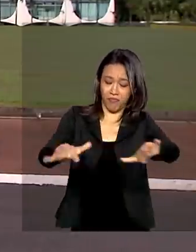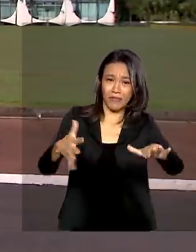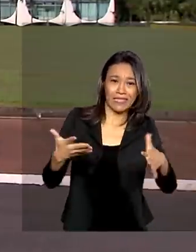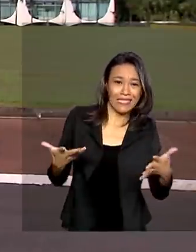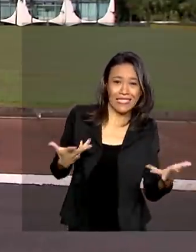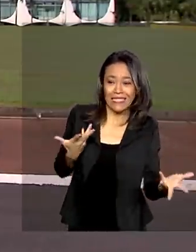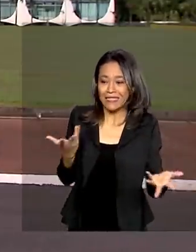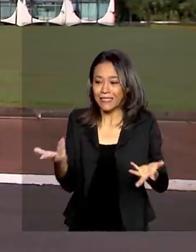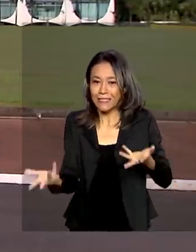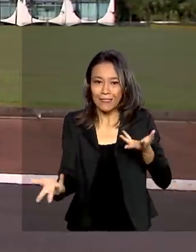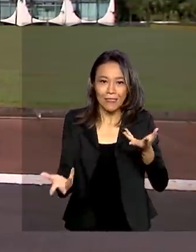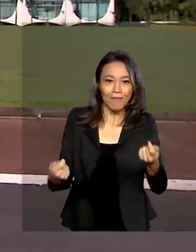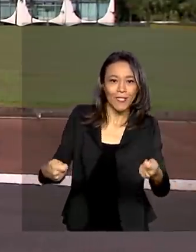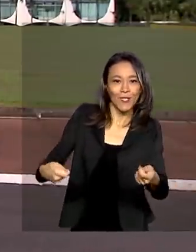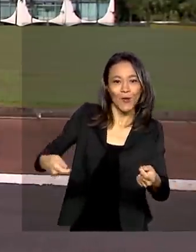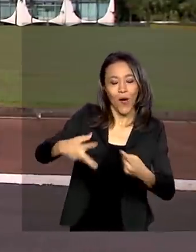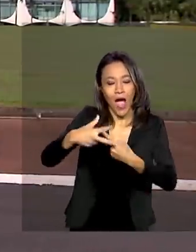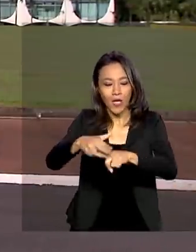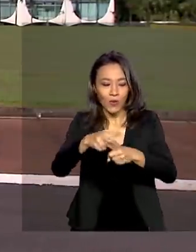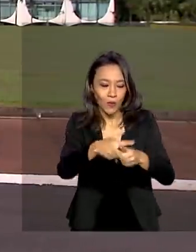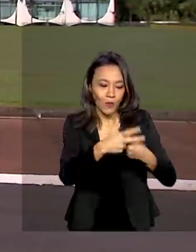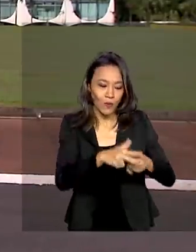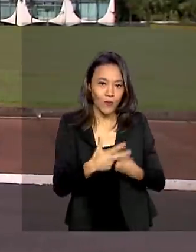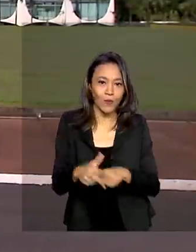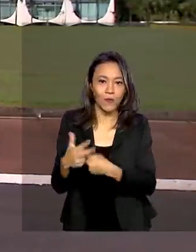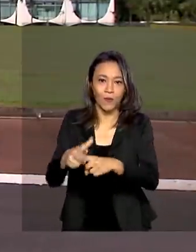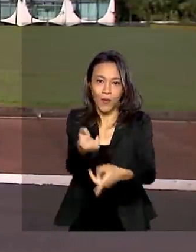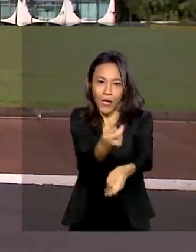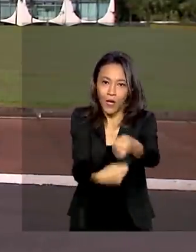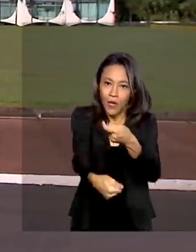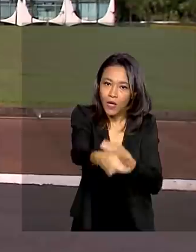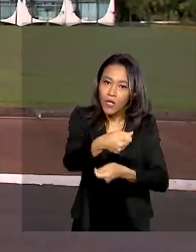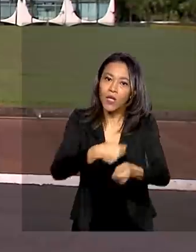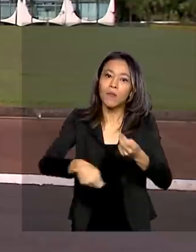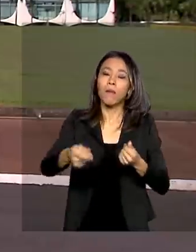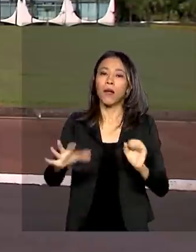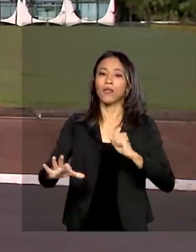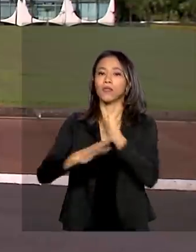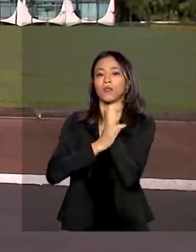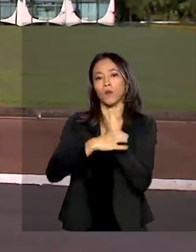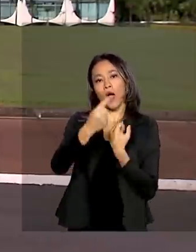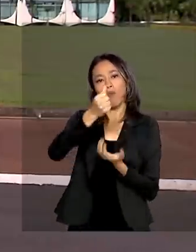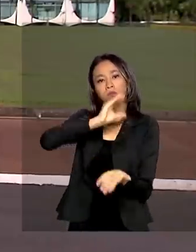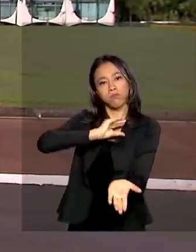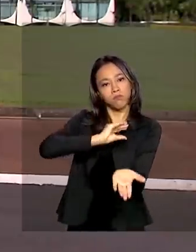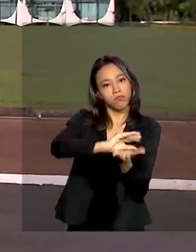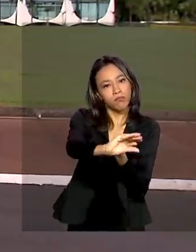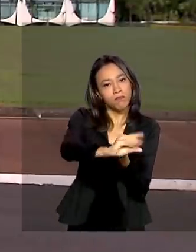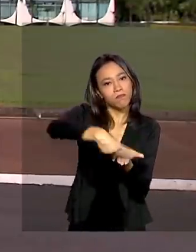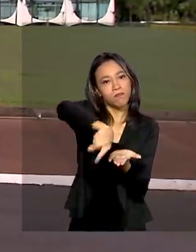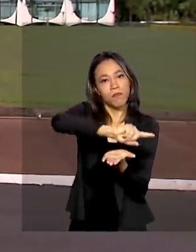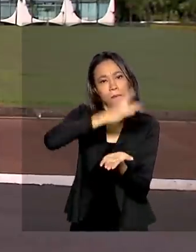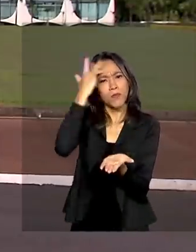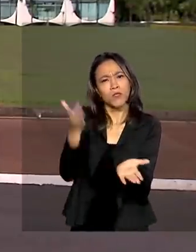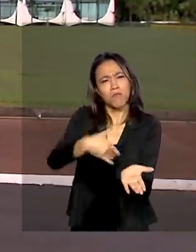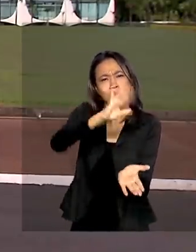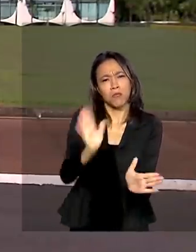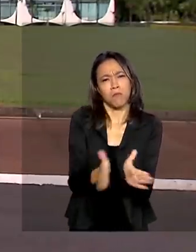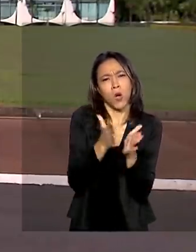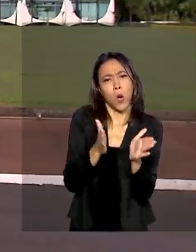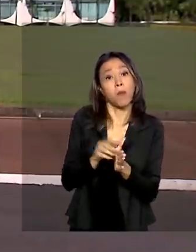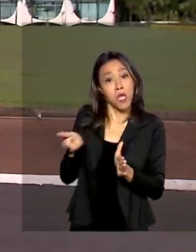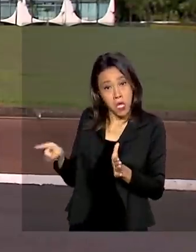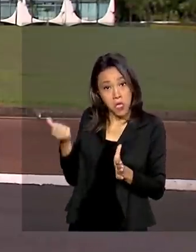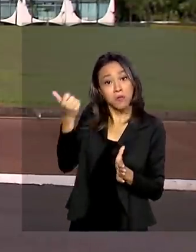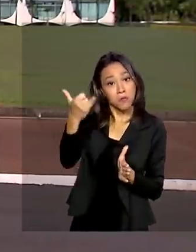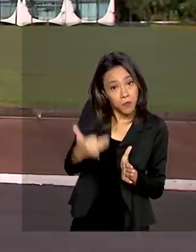ajustes na condução da economia para garantir recursos emergenciais à população mais vulnerável. Ele disse ainda